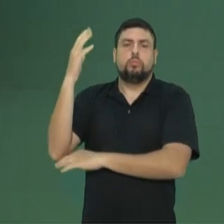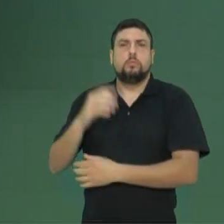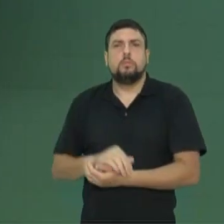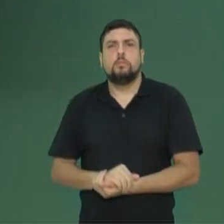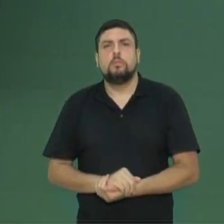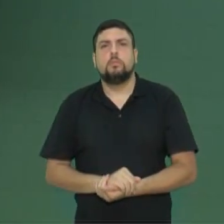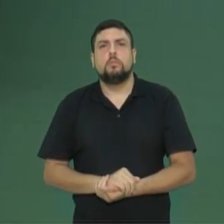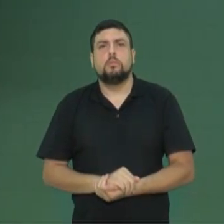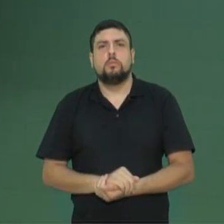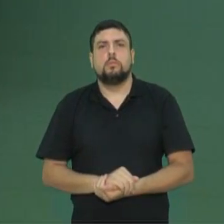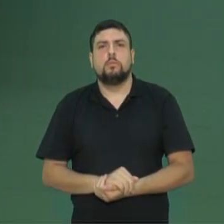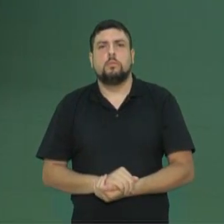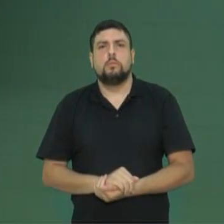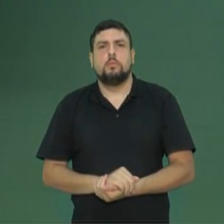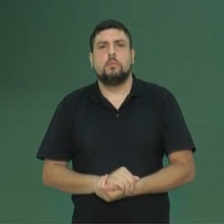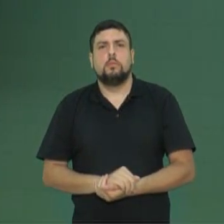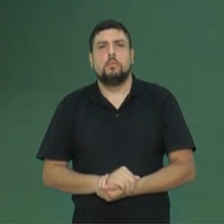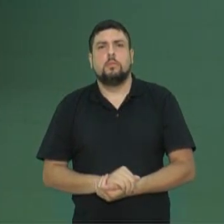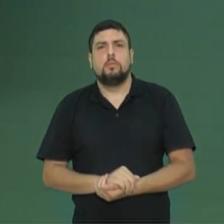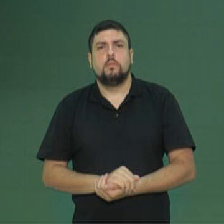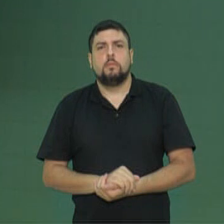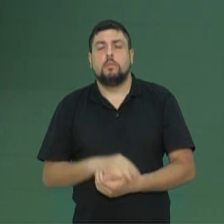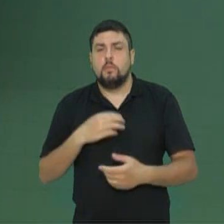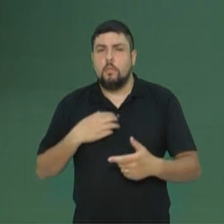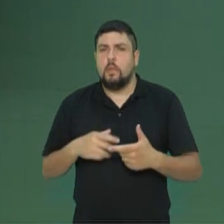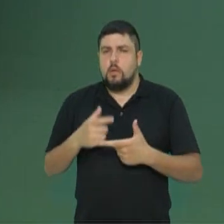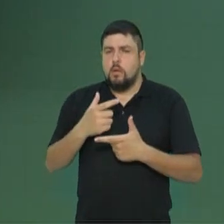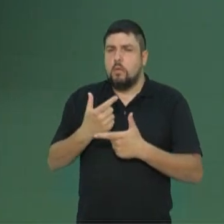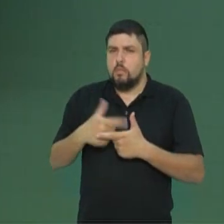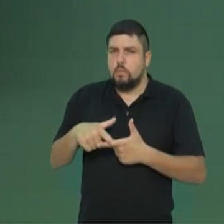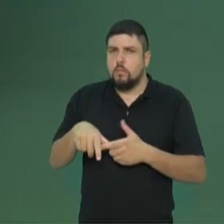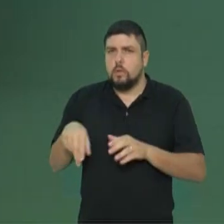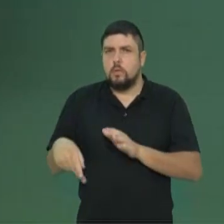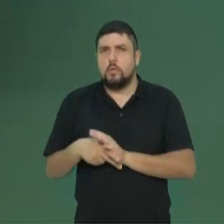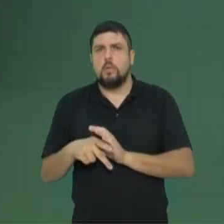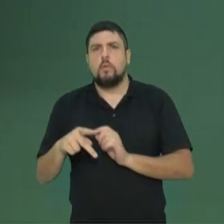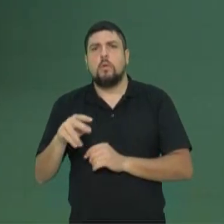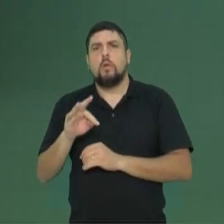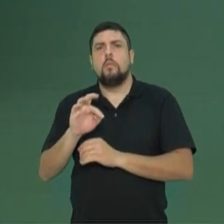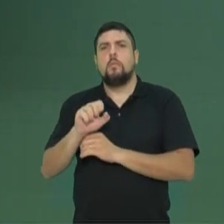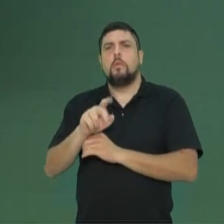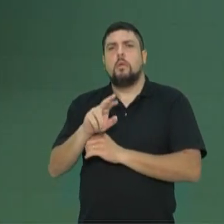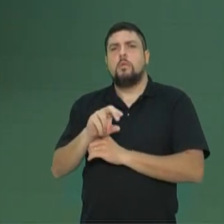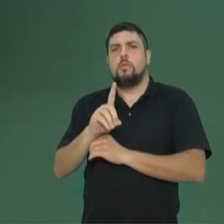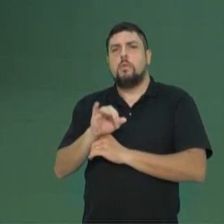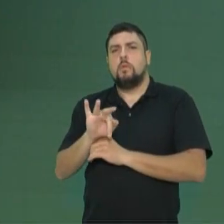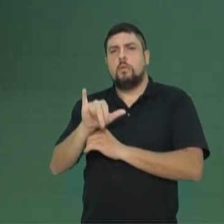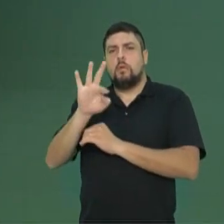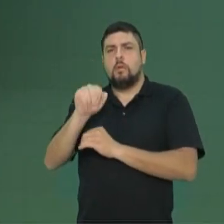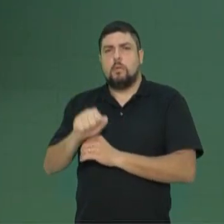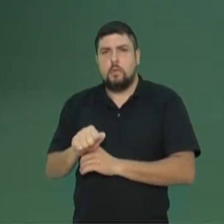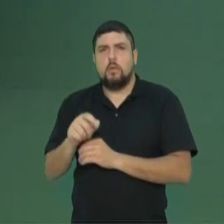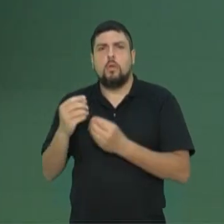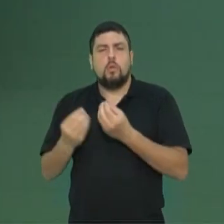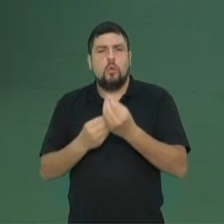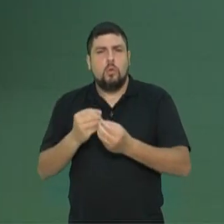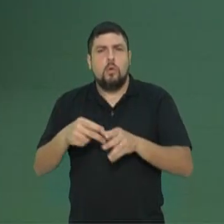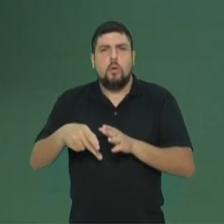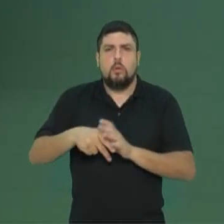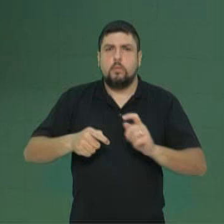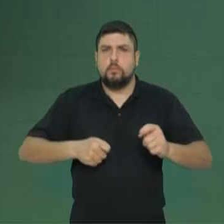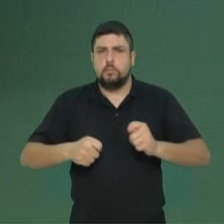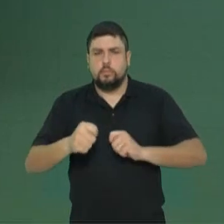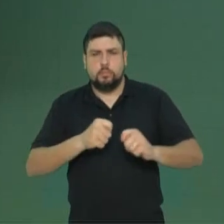Tem problemas relacionados às pteridófitas, aos chaxins, que são ligados à economia, né?